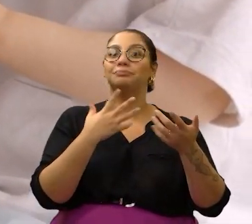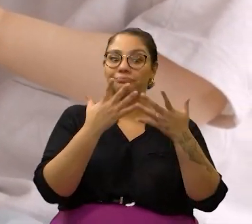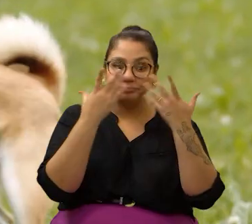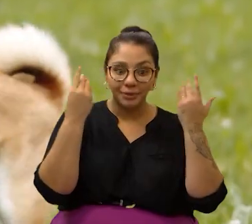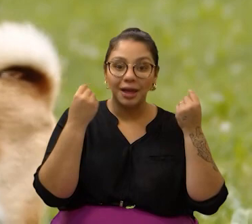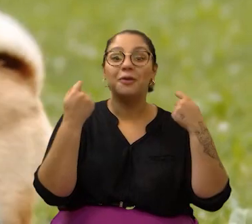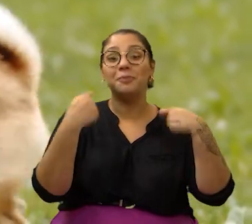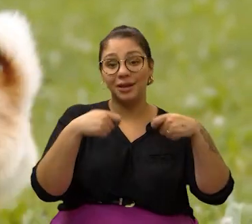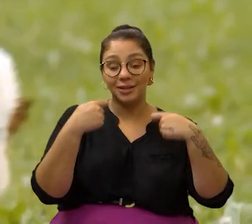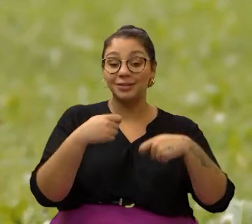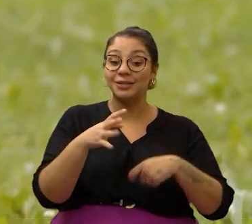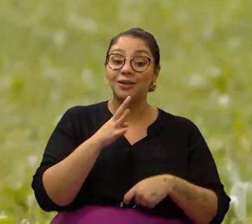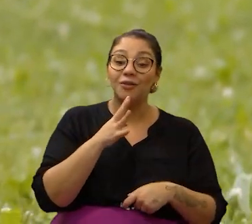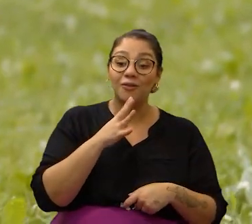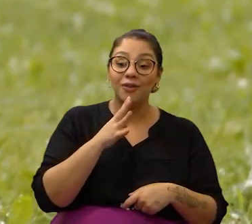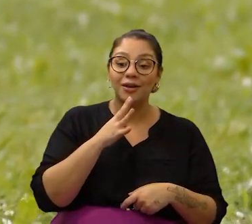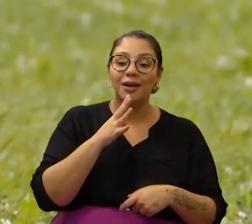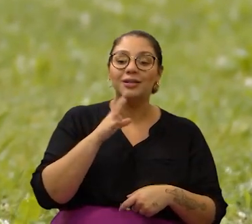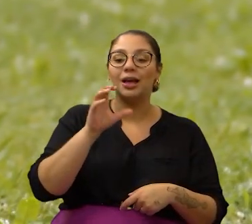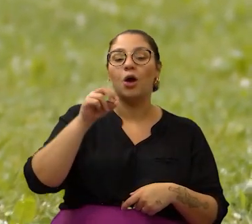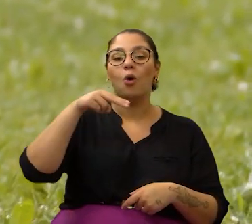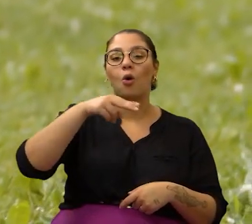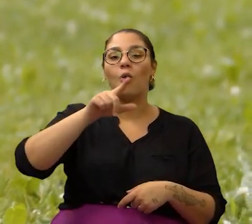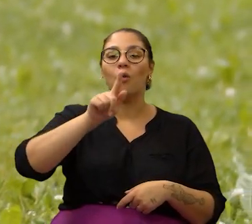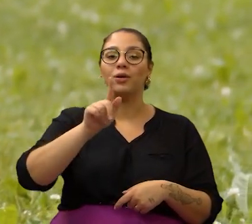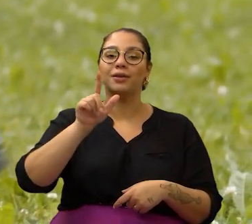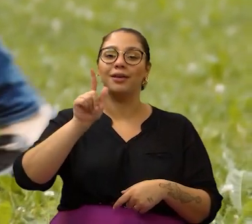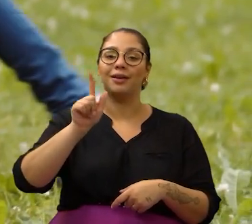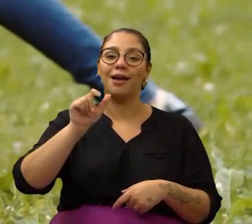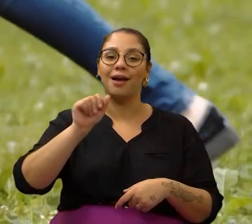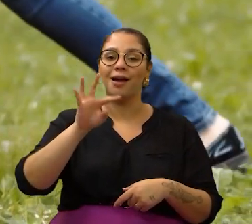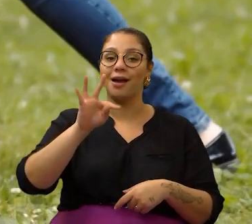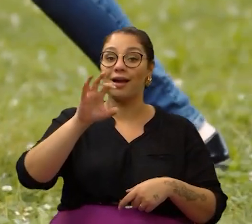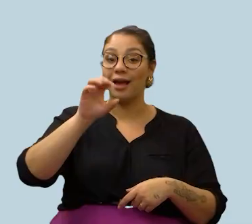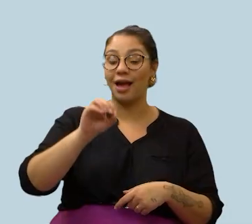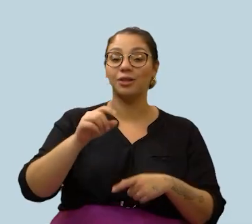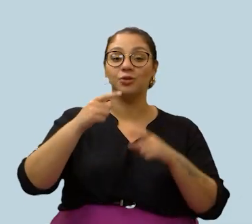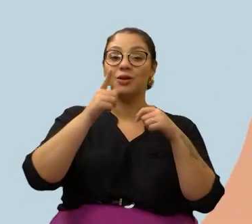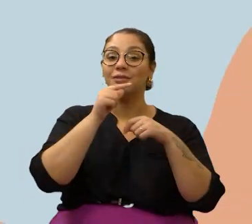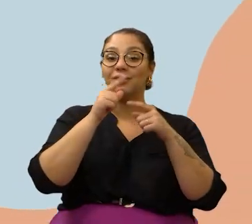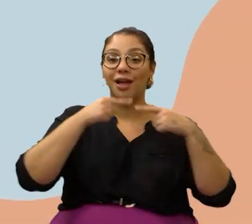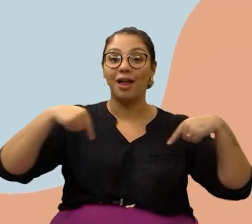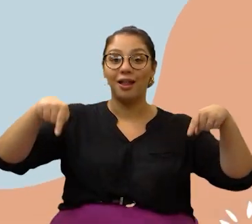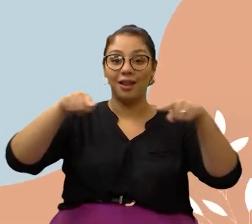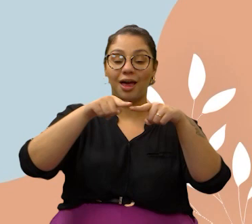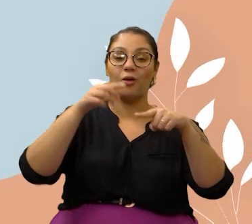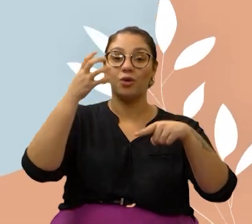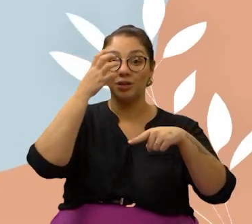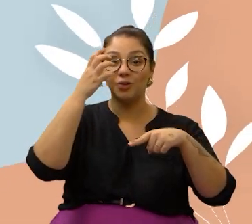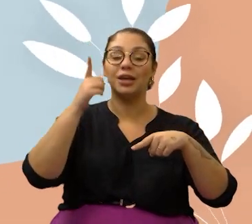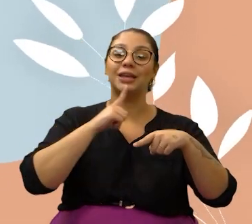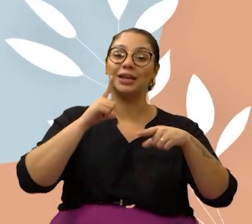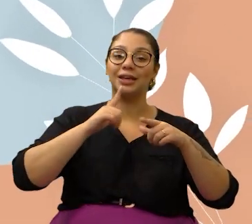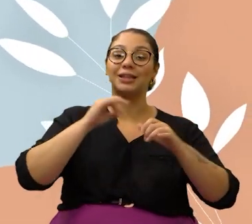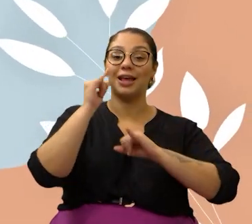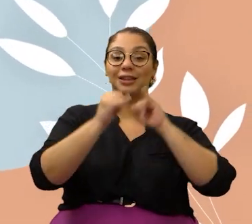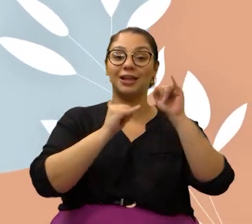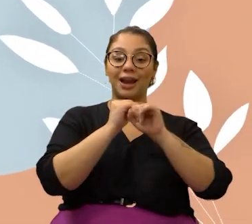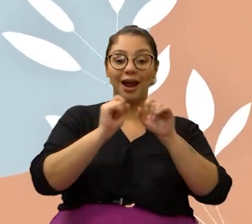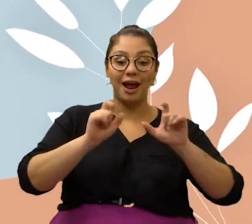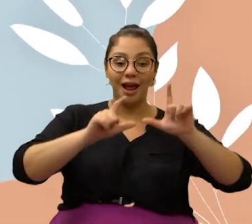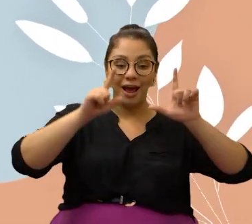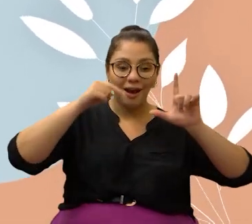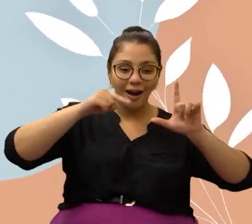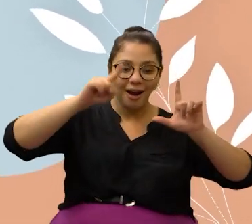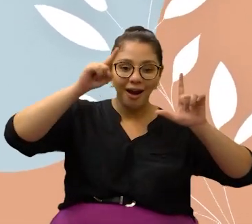Você tem vontade de adotar um gatinho ou cão? Então não pode deixar de conhecer o trabalho da